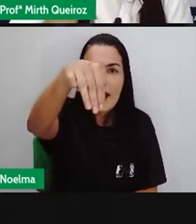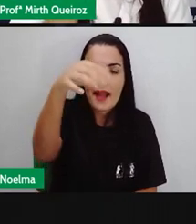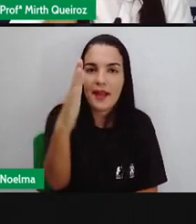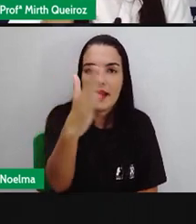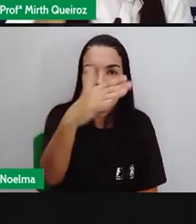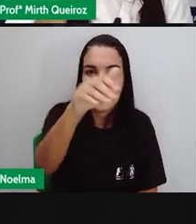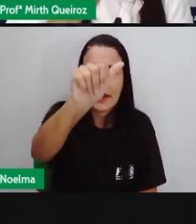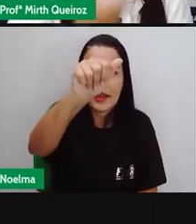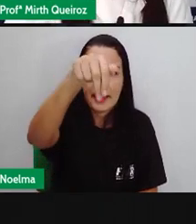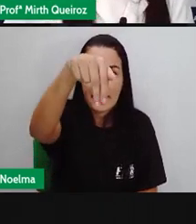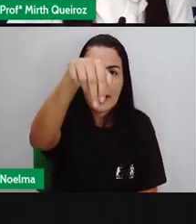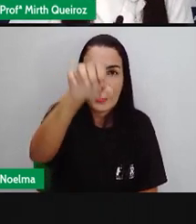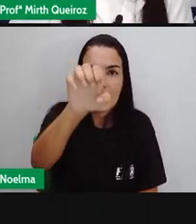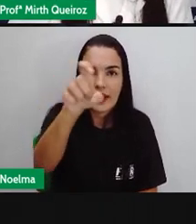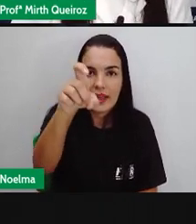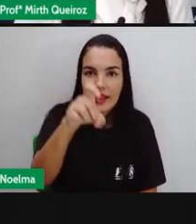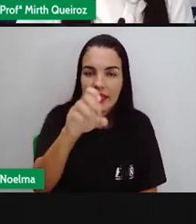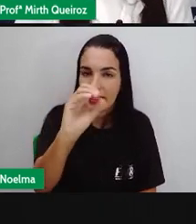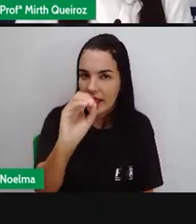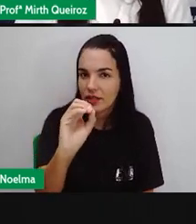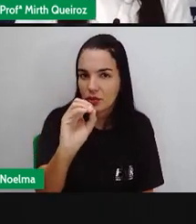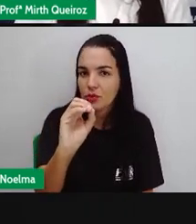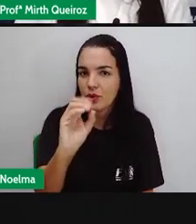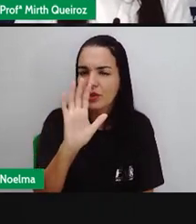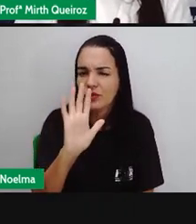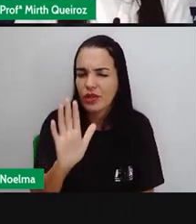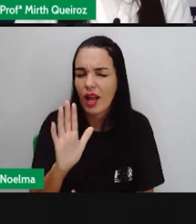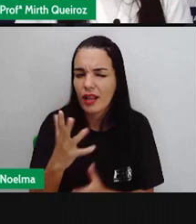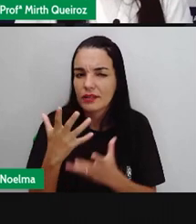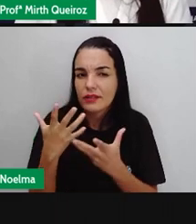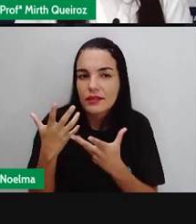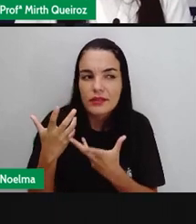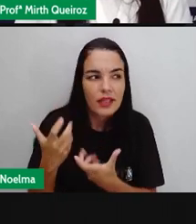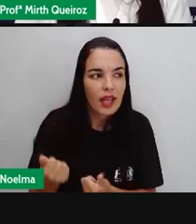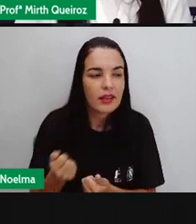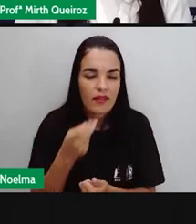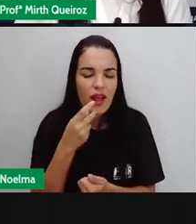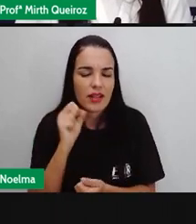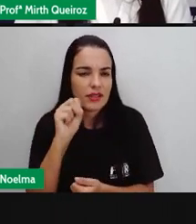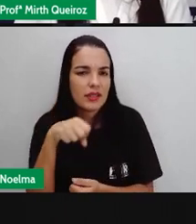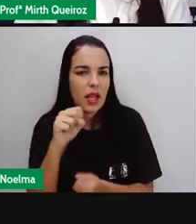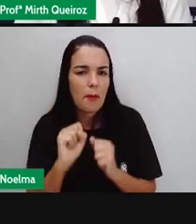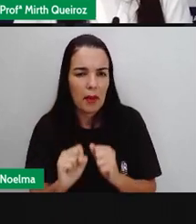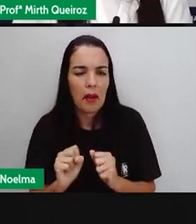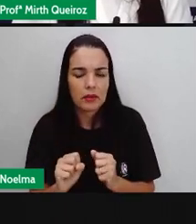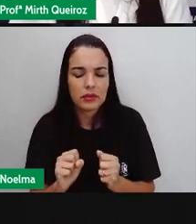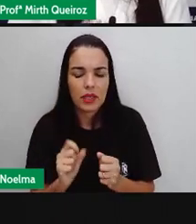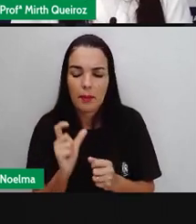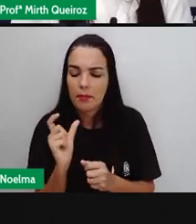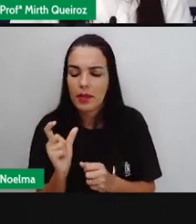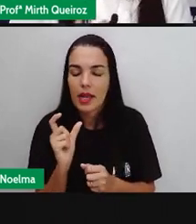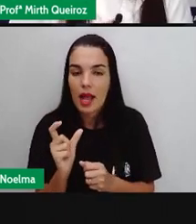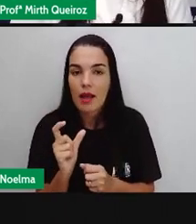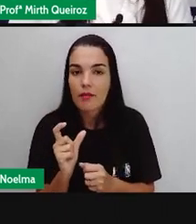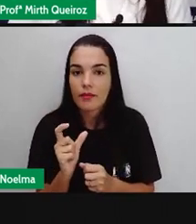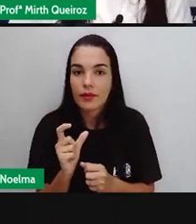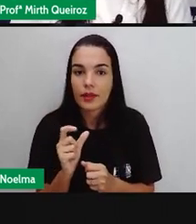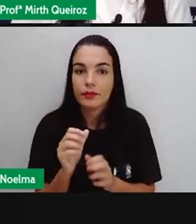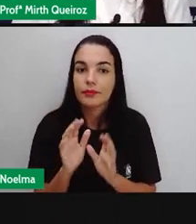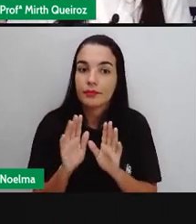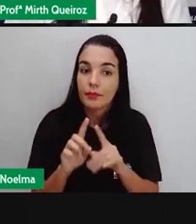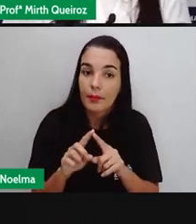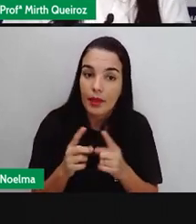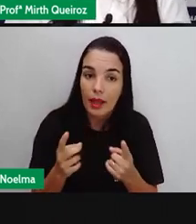artigo ou uma foto, alguma coisa, um e-mail, a gente fala assim, olha, eu enviei tal